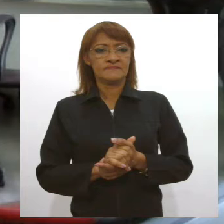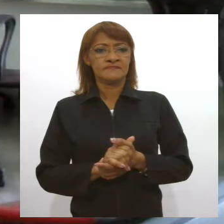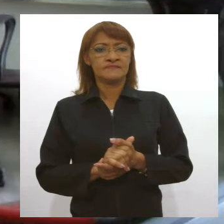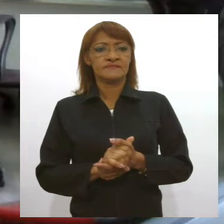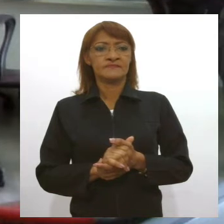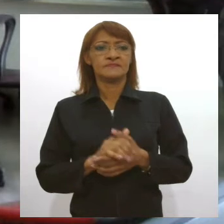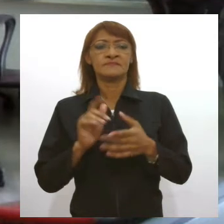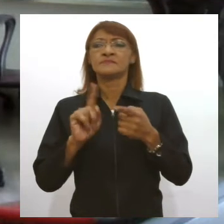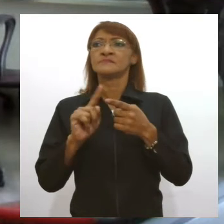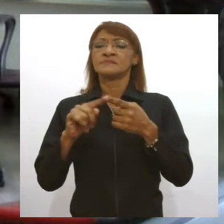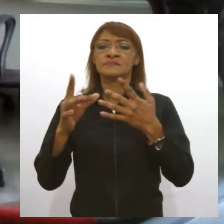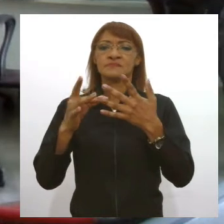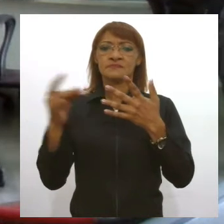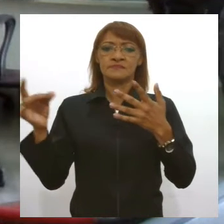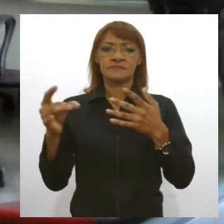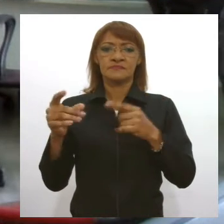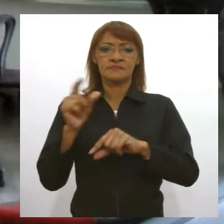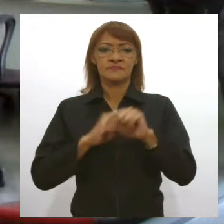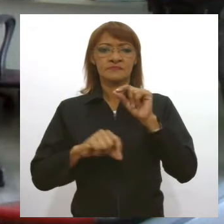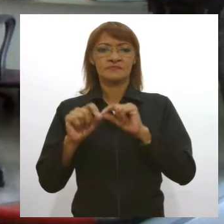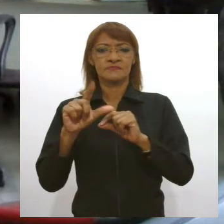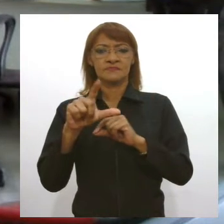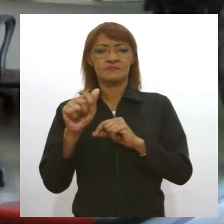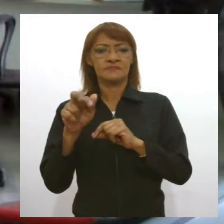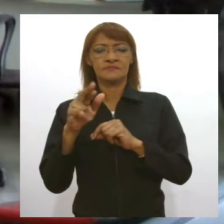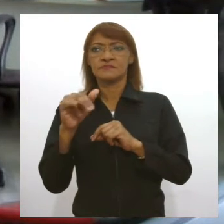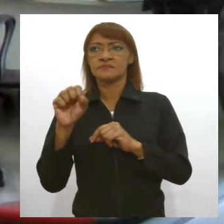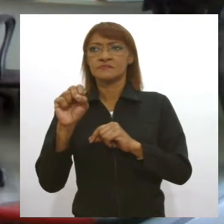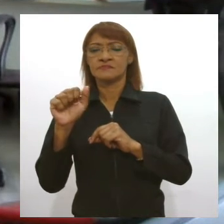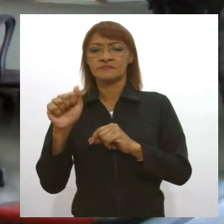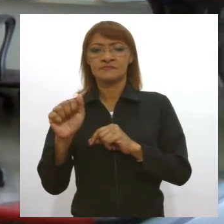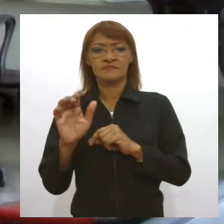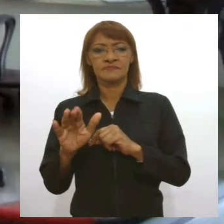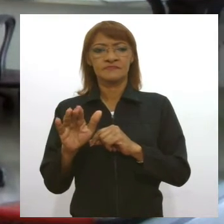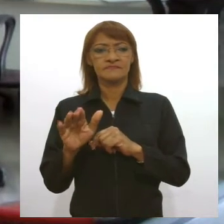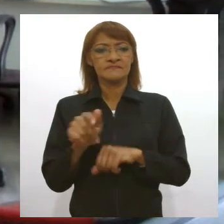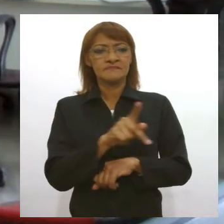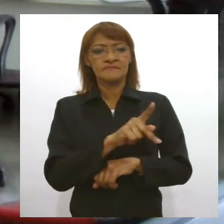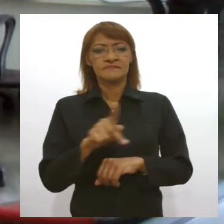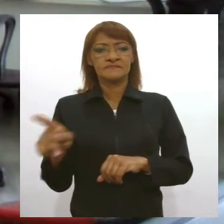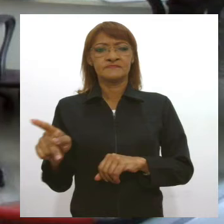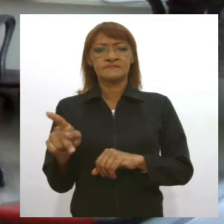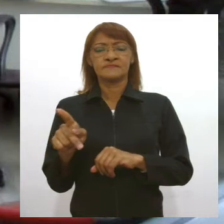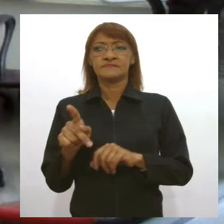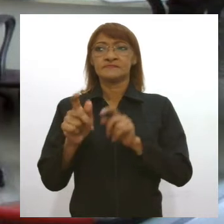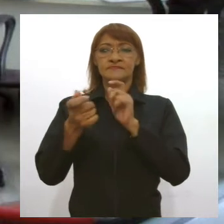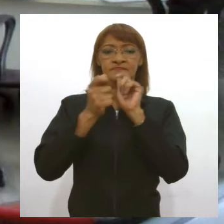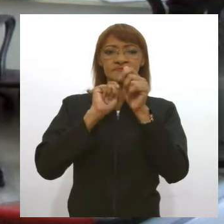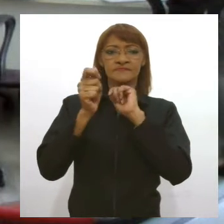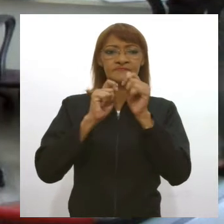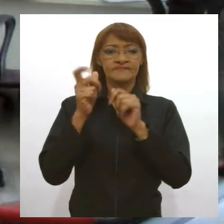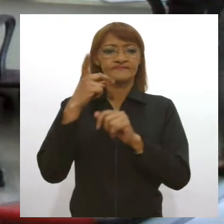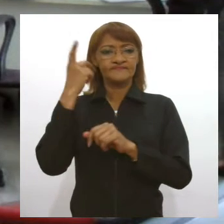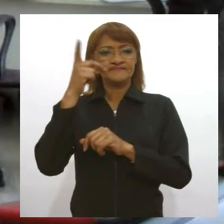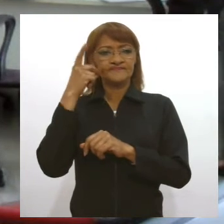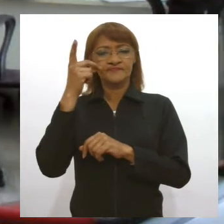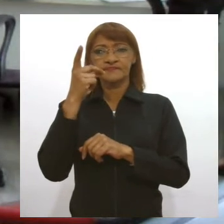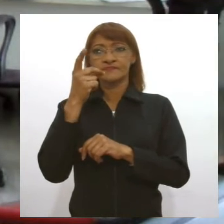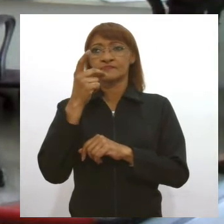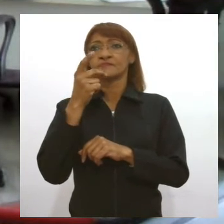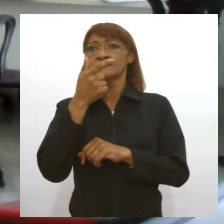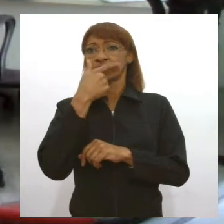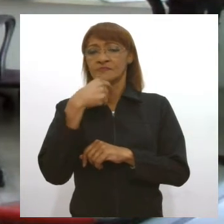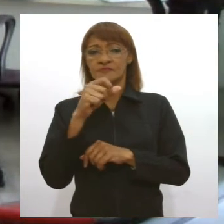de destacar também, Larissa, entrevista concedida pelo presidente da Assembleia Legislativa de Sergipe, deputado estadual Luciano Bisto,